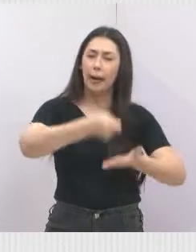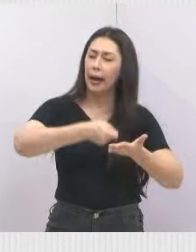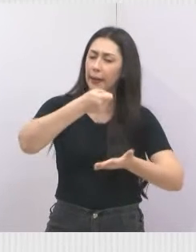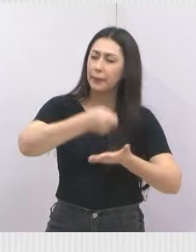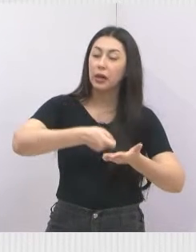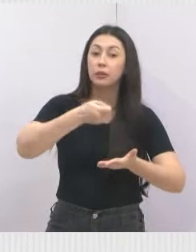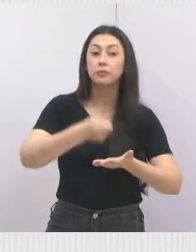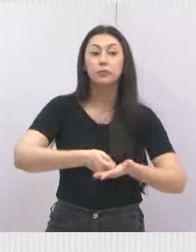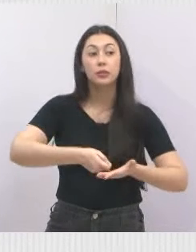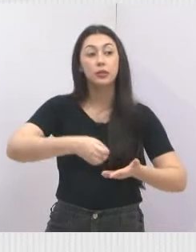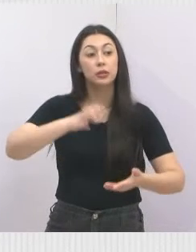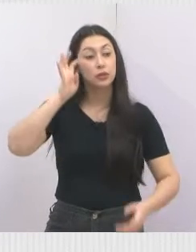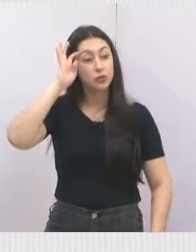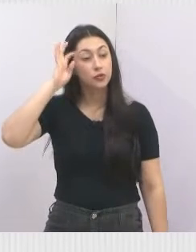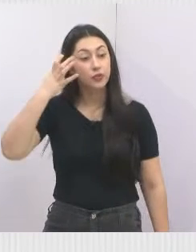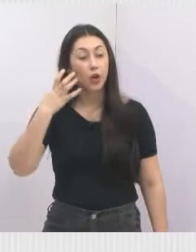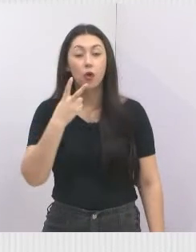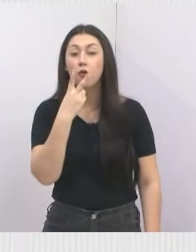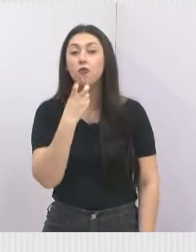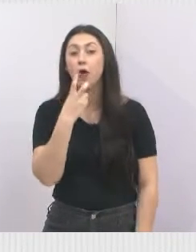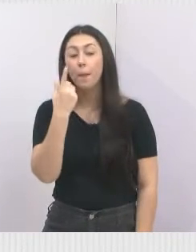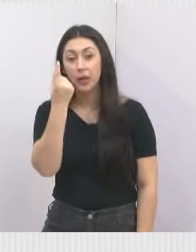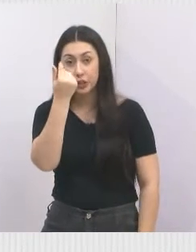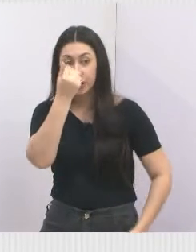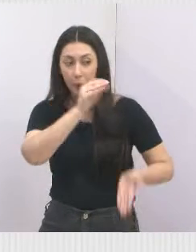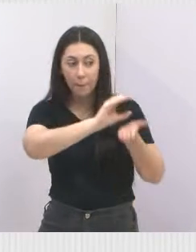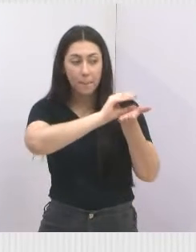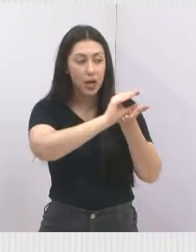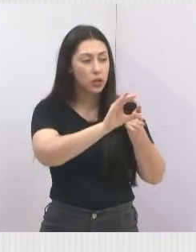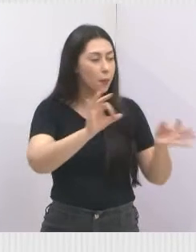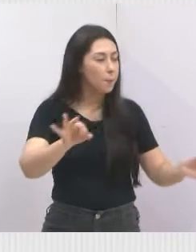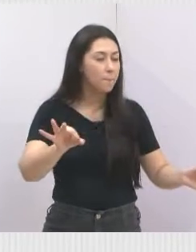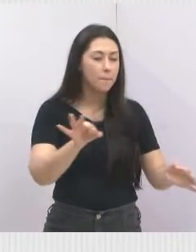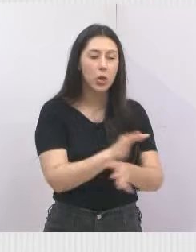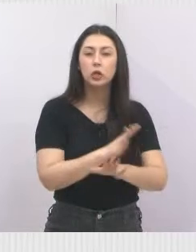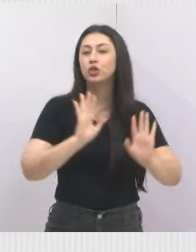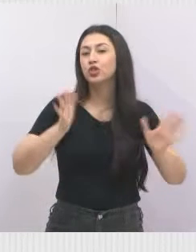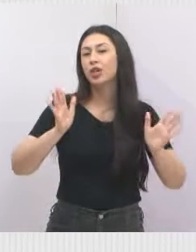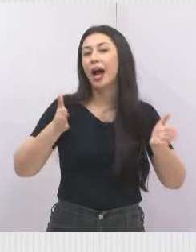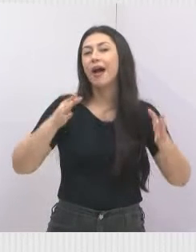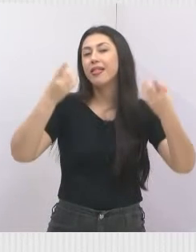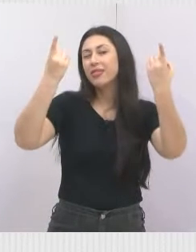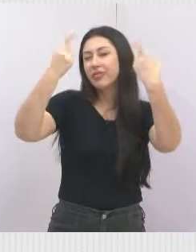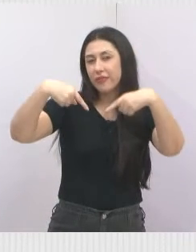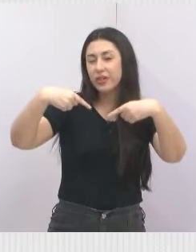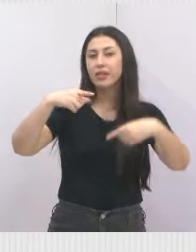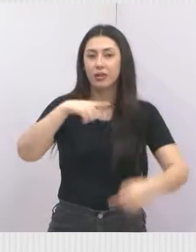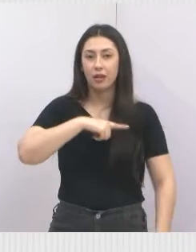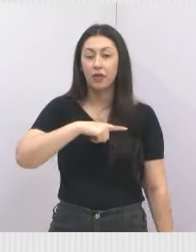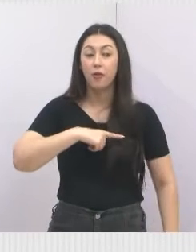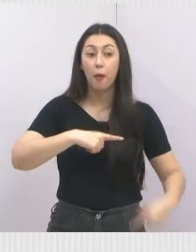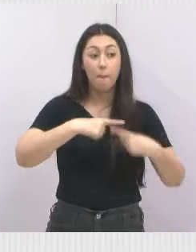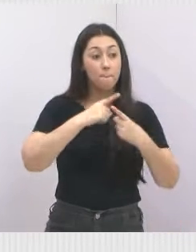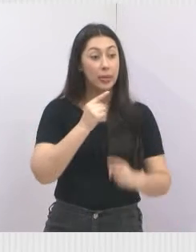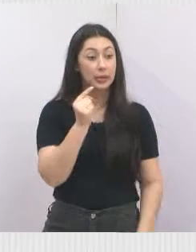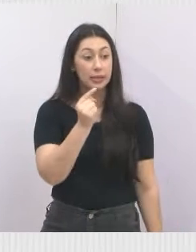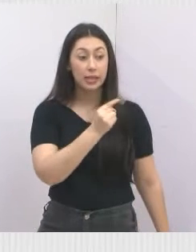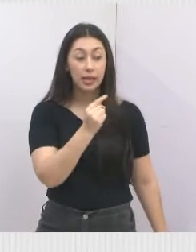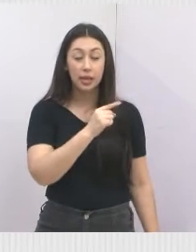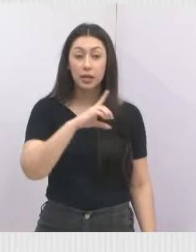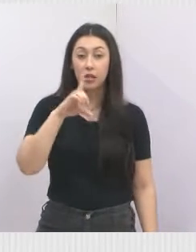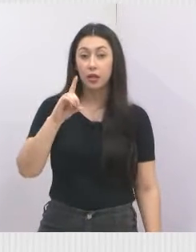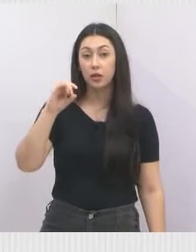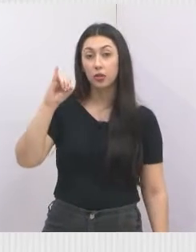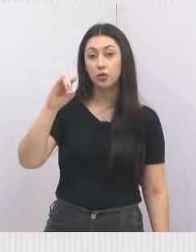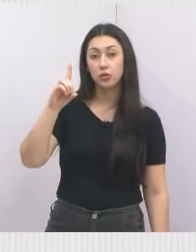Graças a Deus, Valmir mandou recurso pra lá e foi feita a maravilha. Já teve até torneio lá. Mas essa quadra do